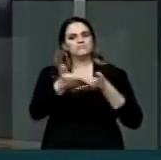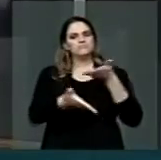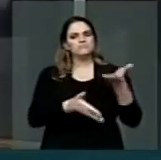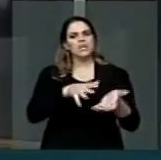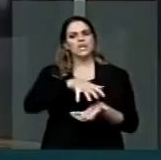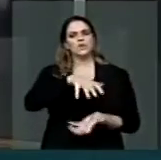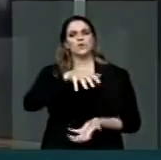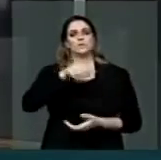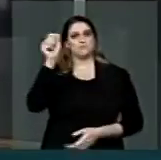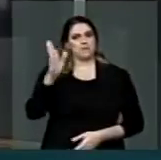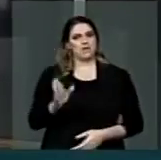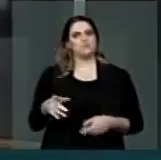idosos.